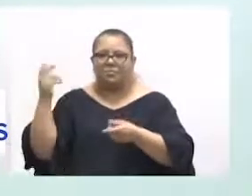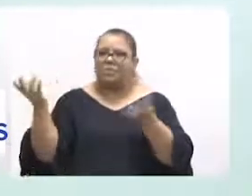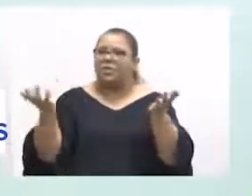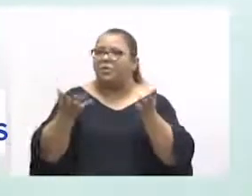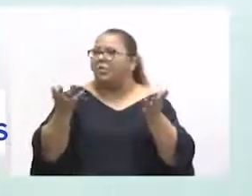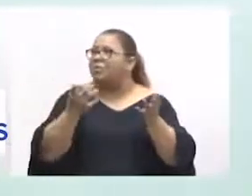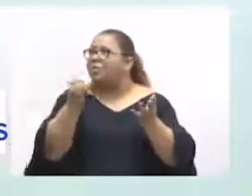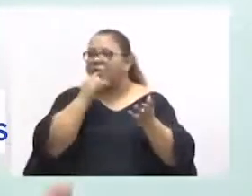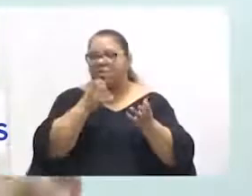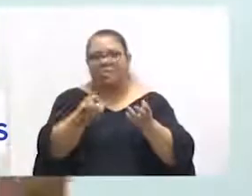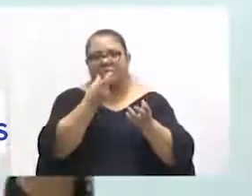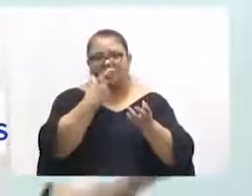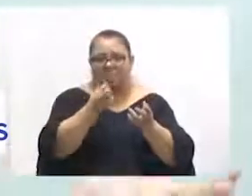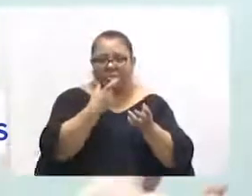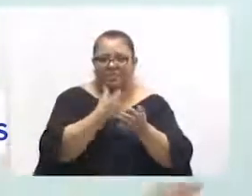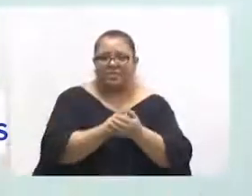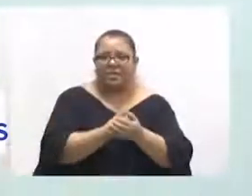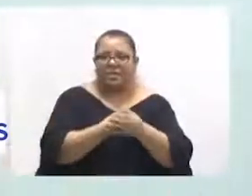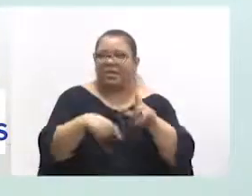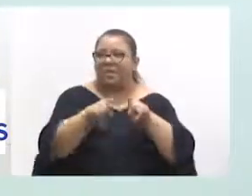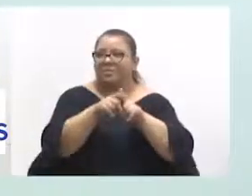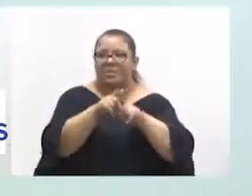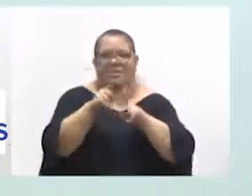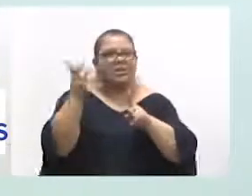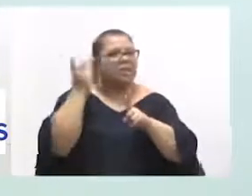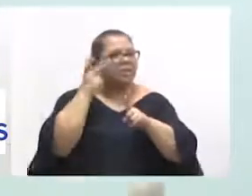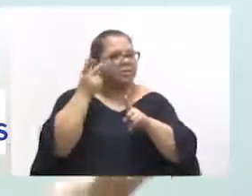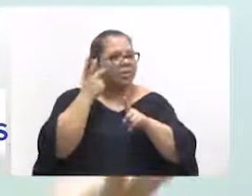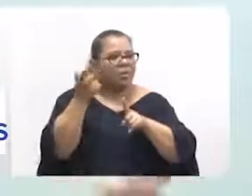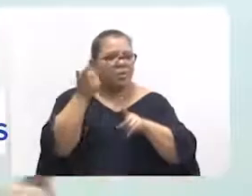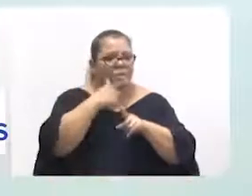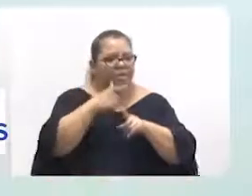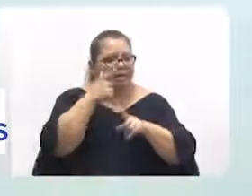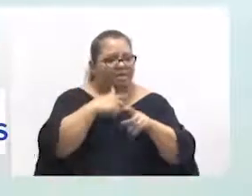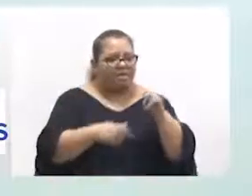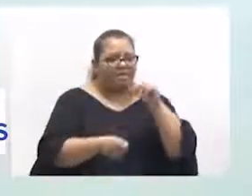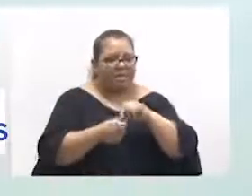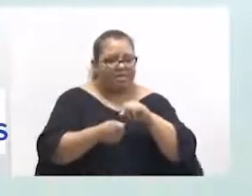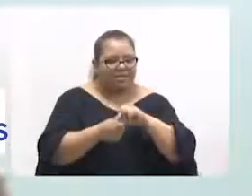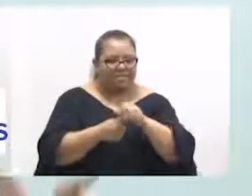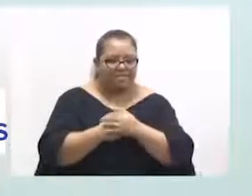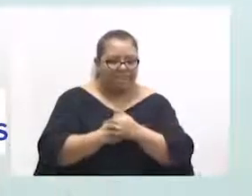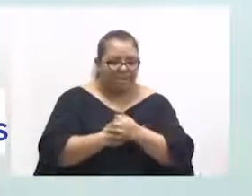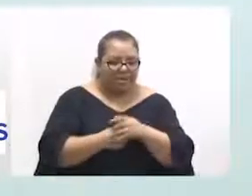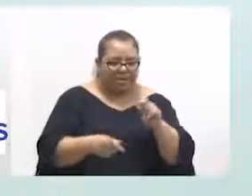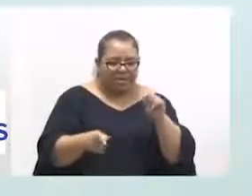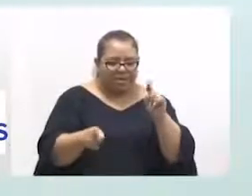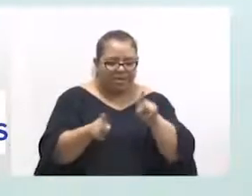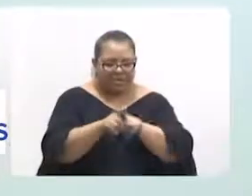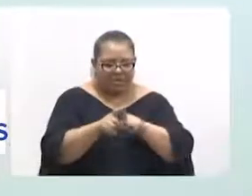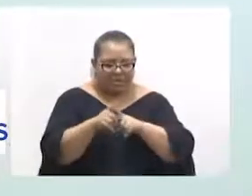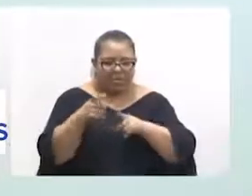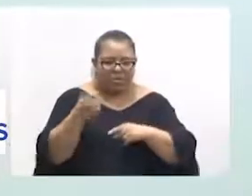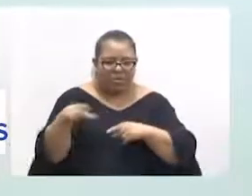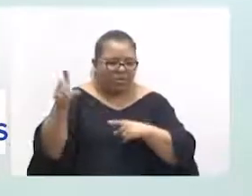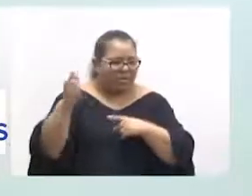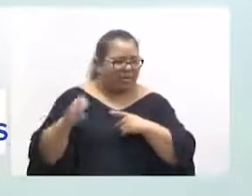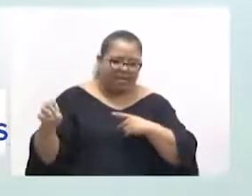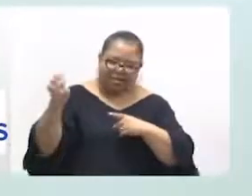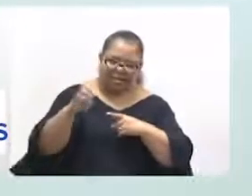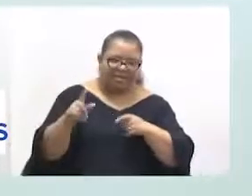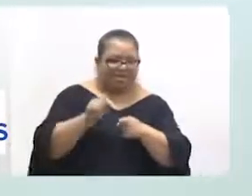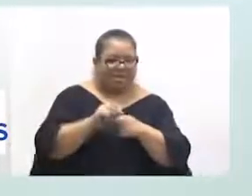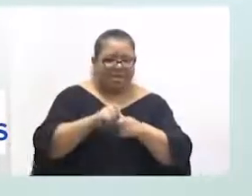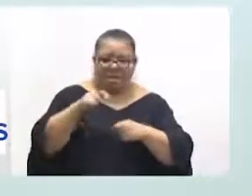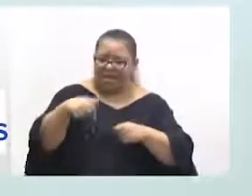neuroendócrino. Na PAC paulista, gente consegue fazer, por exemplo, que é a de São Paulo. Outros estados fazem. E, aqui, um paciente